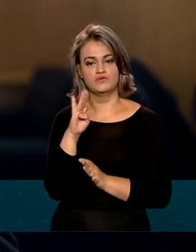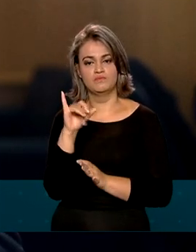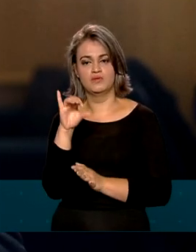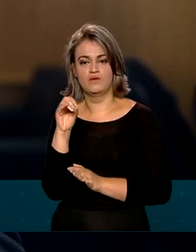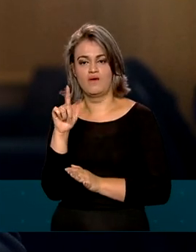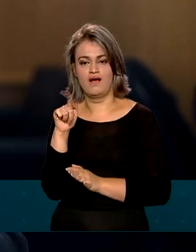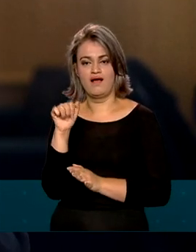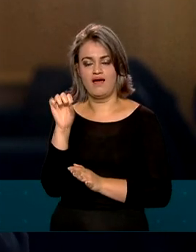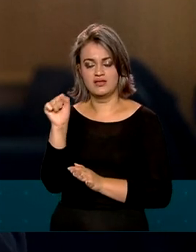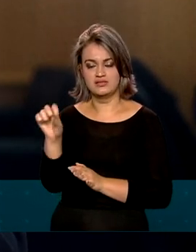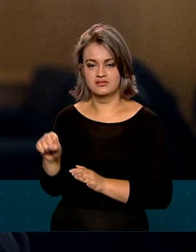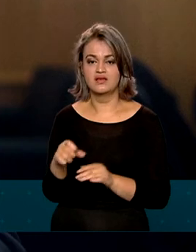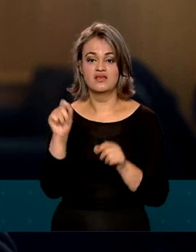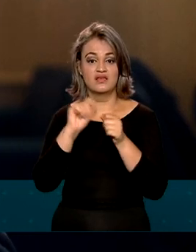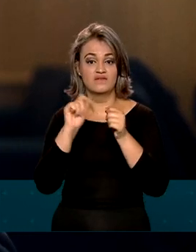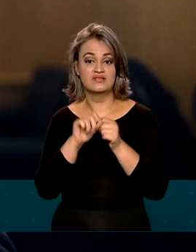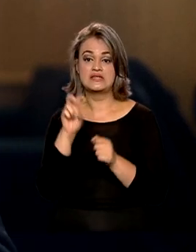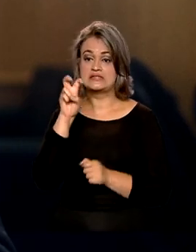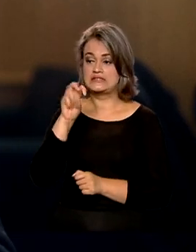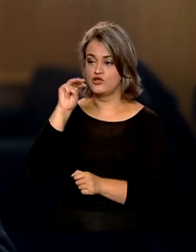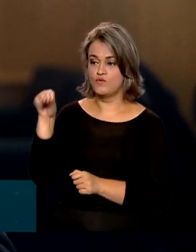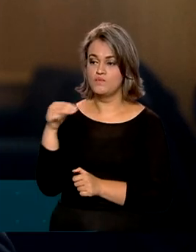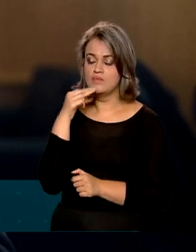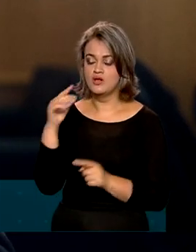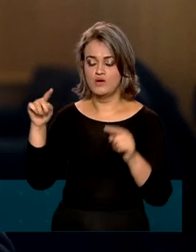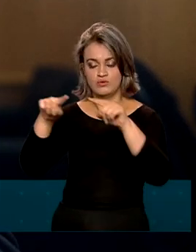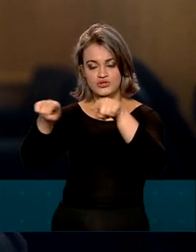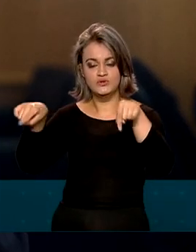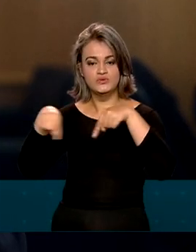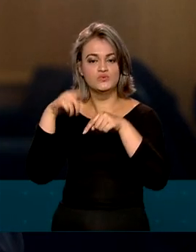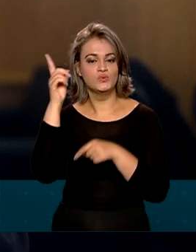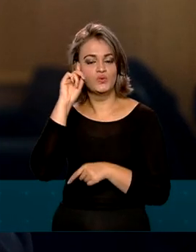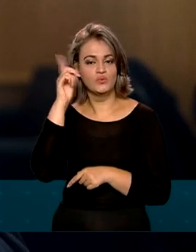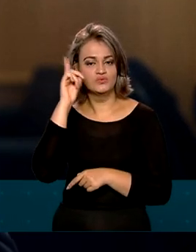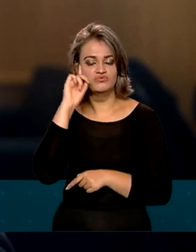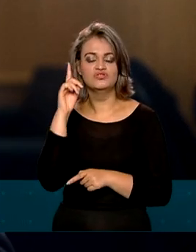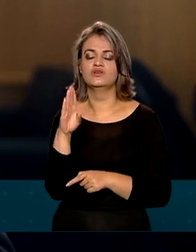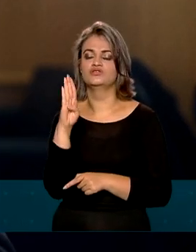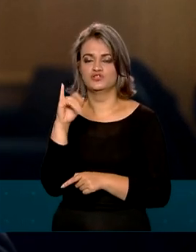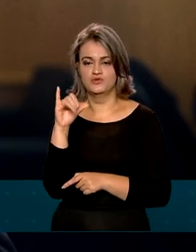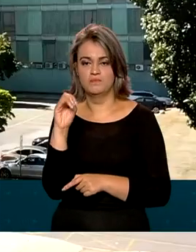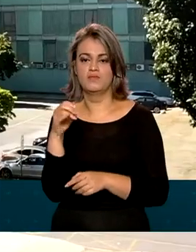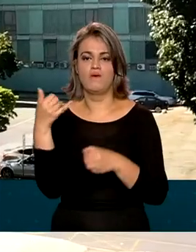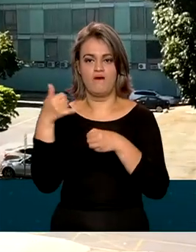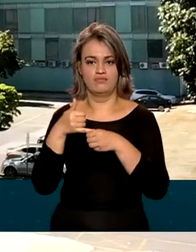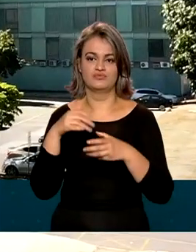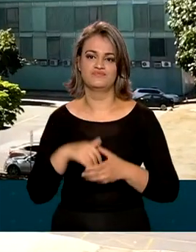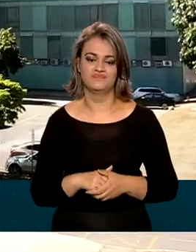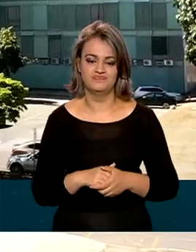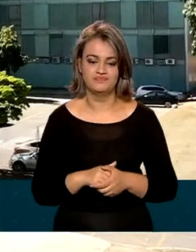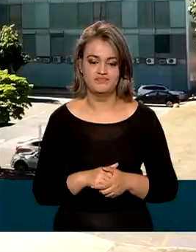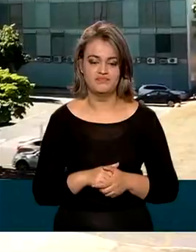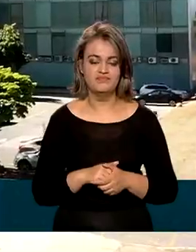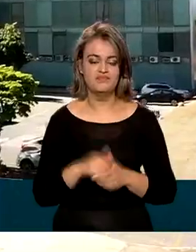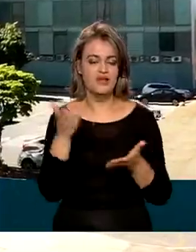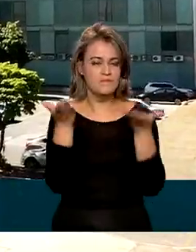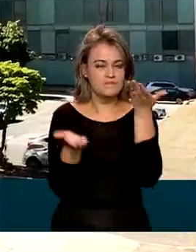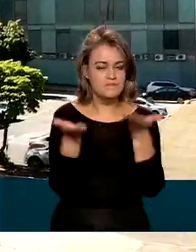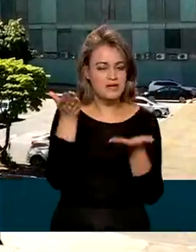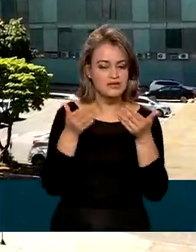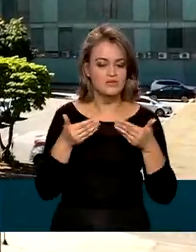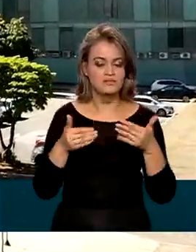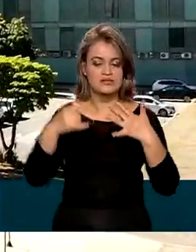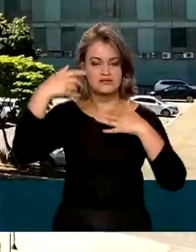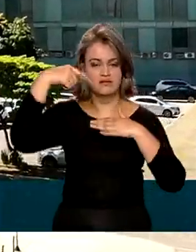produziram cerca de 5 milhões de metros cúbicos por dia desse biocombustível. No balanço do Ministério